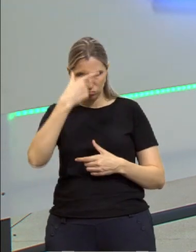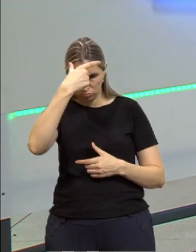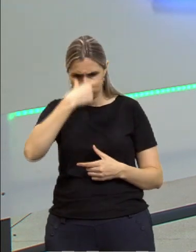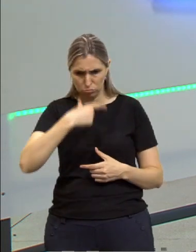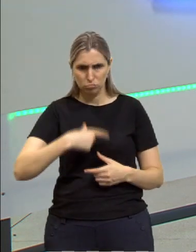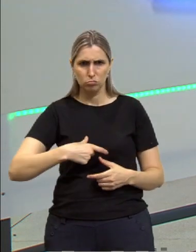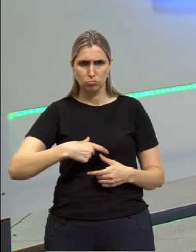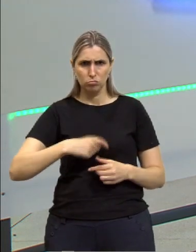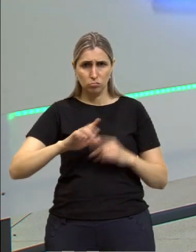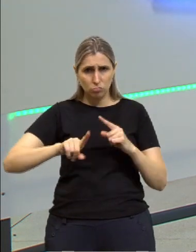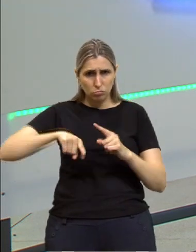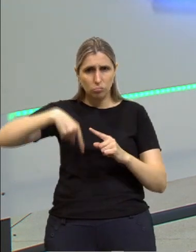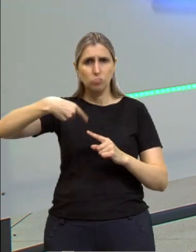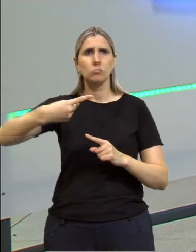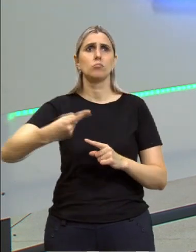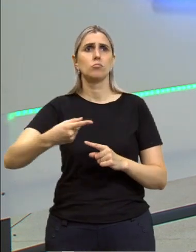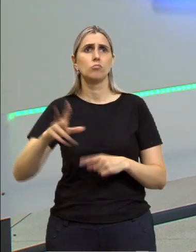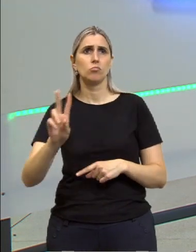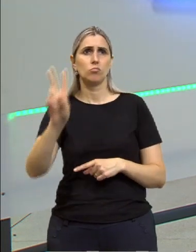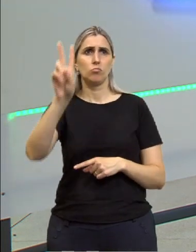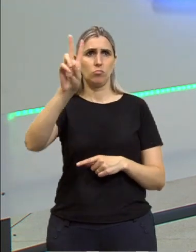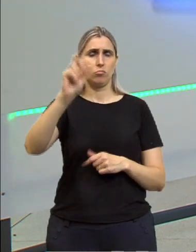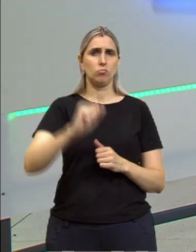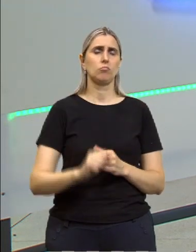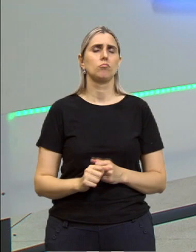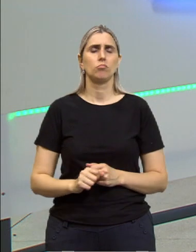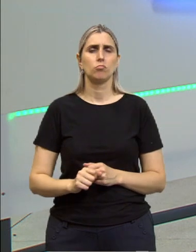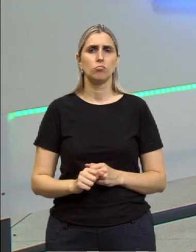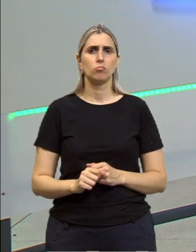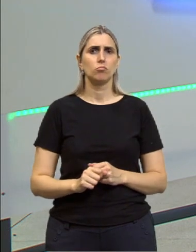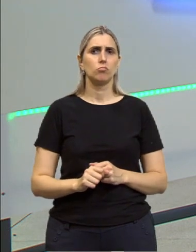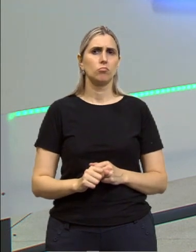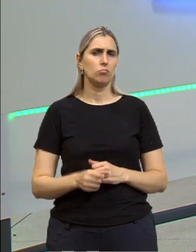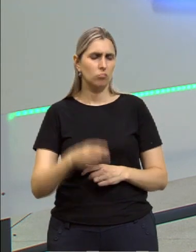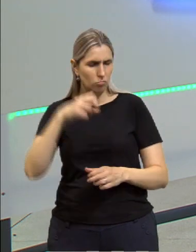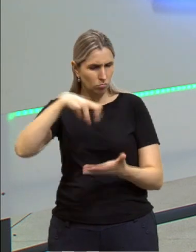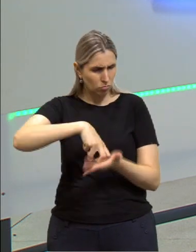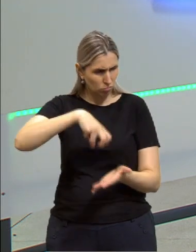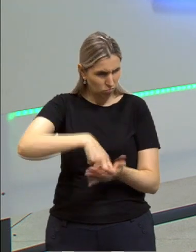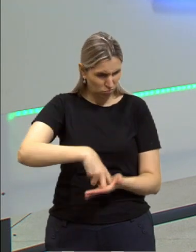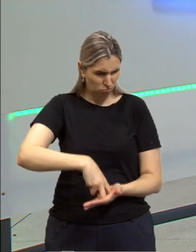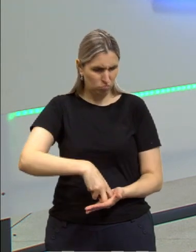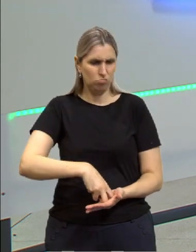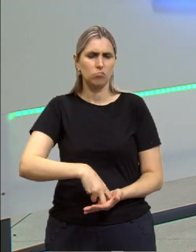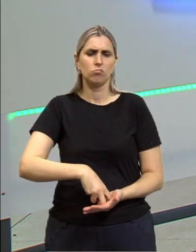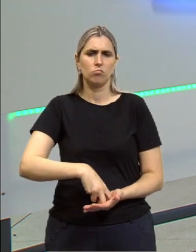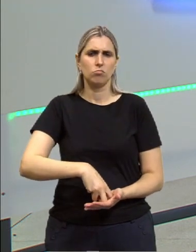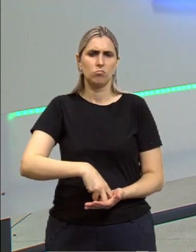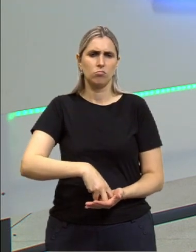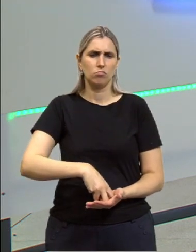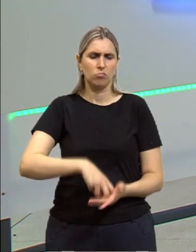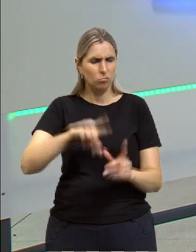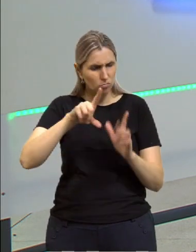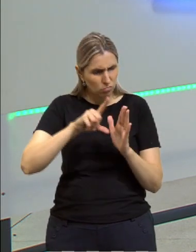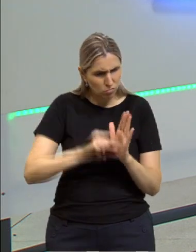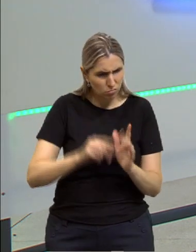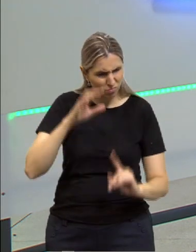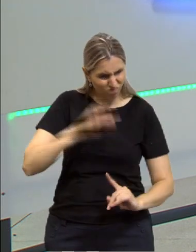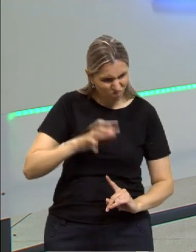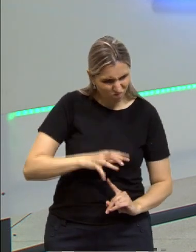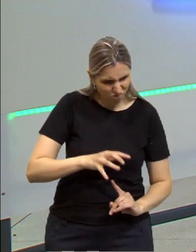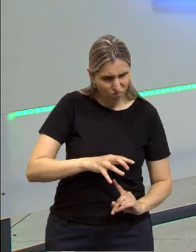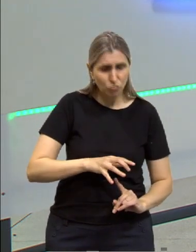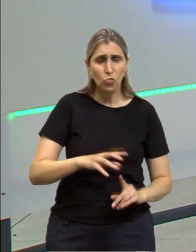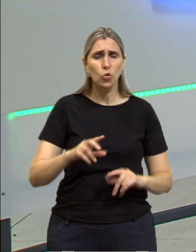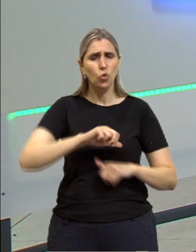que transcende esses valores, esses valores que nos castigam, que nos punem, nos apequenam, que nos tornam,